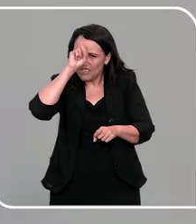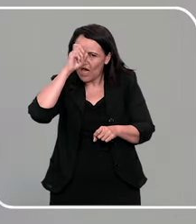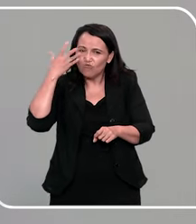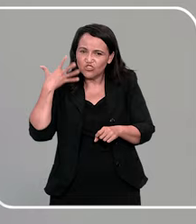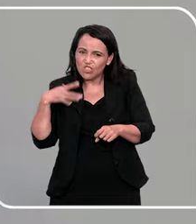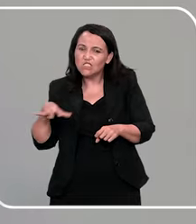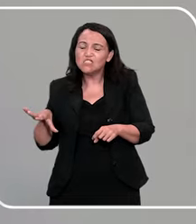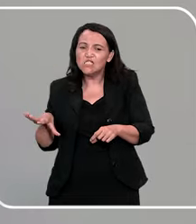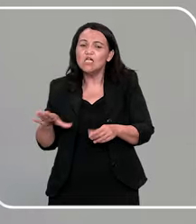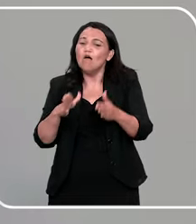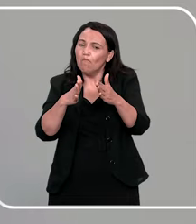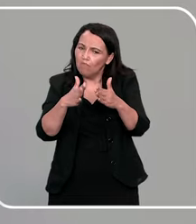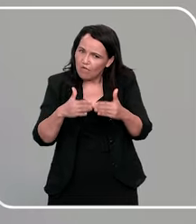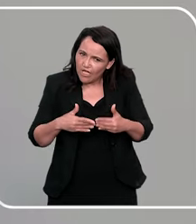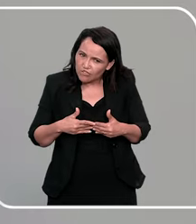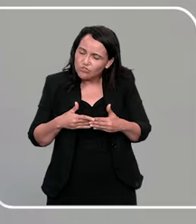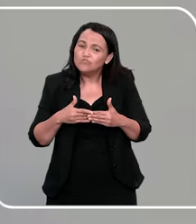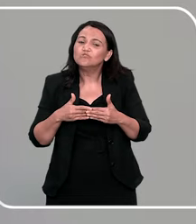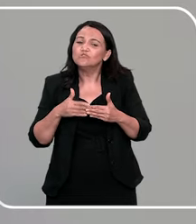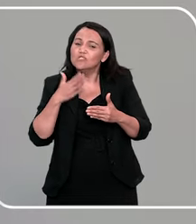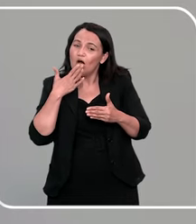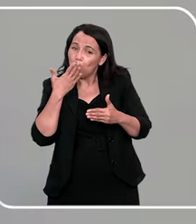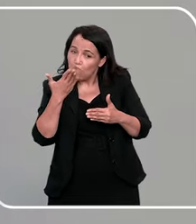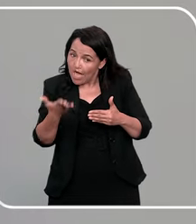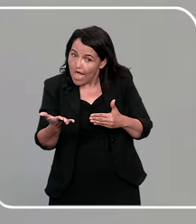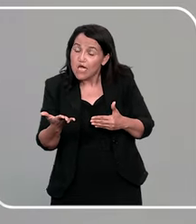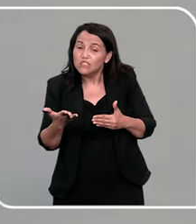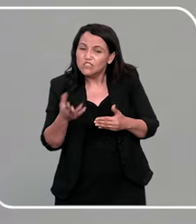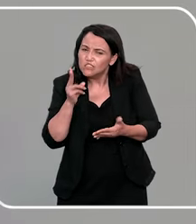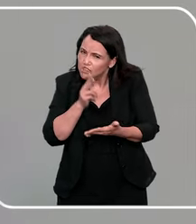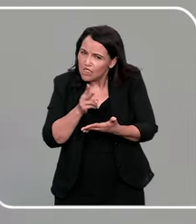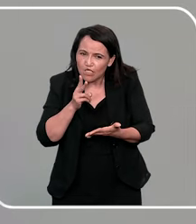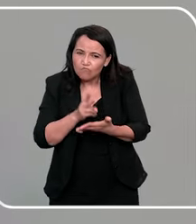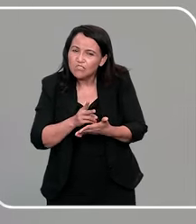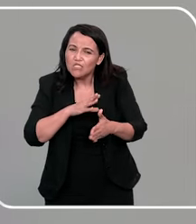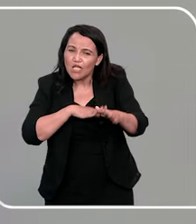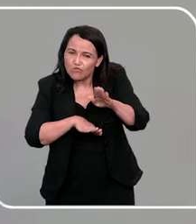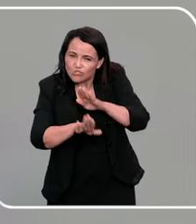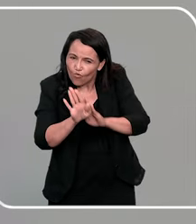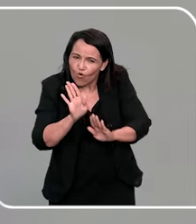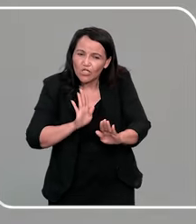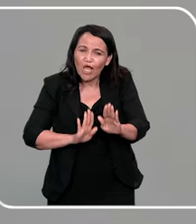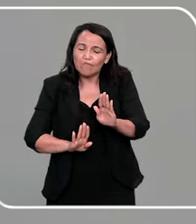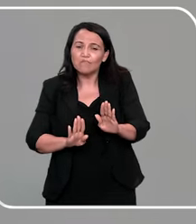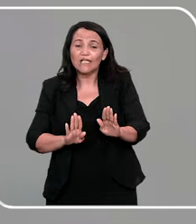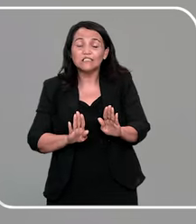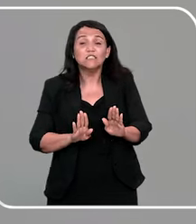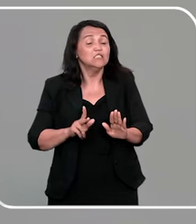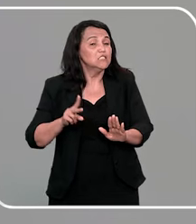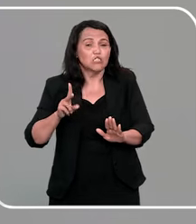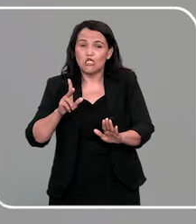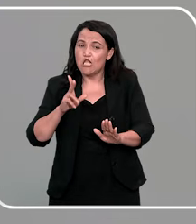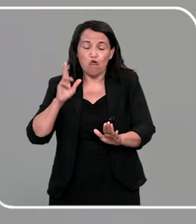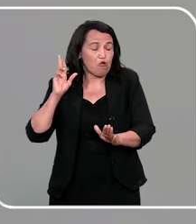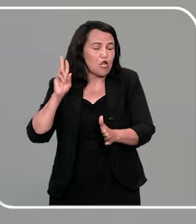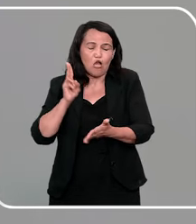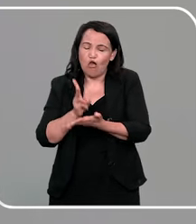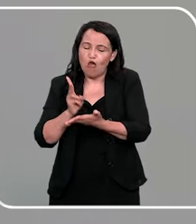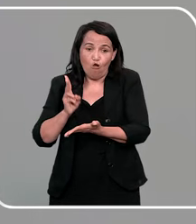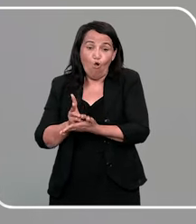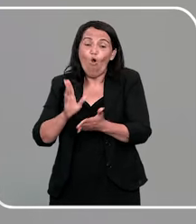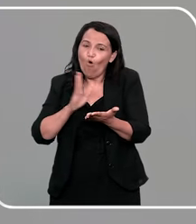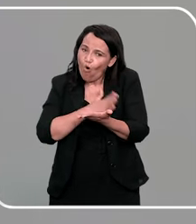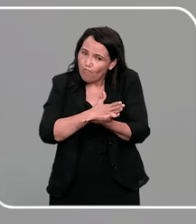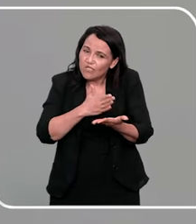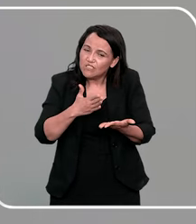peço licença, licença, a tia vai te examinar. Eu sempre tomo esse cuidado, mas eu nem sempre fui assim, eu comecei a fazer isso depois